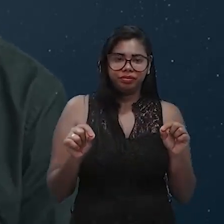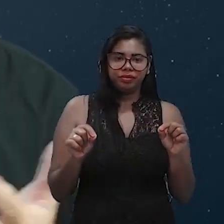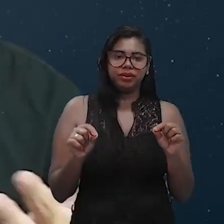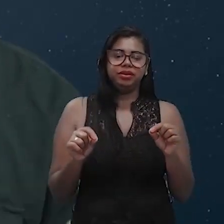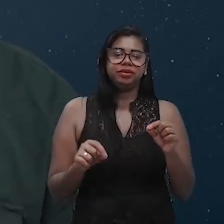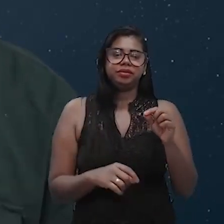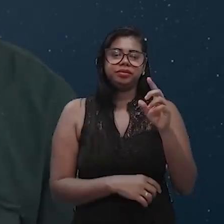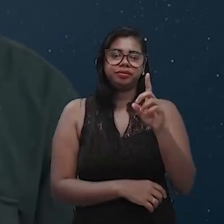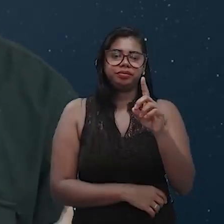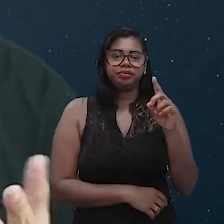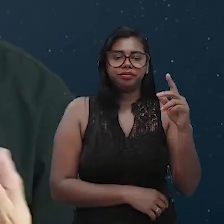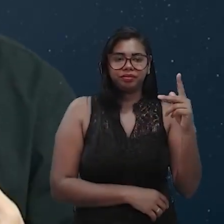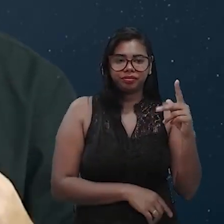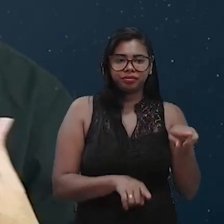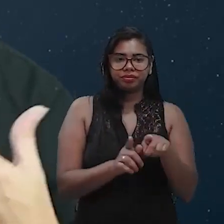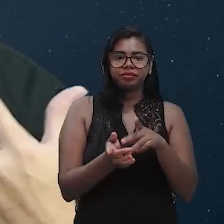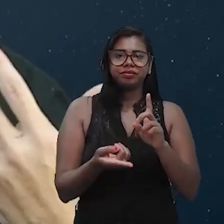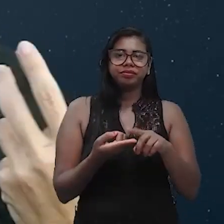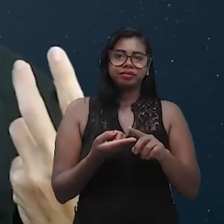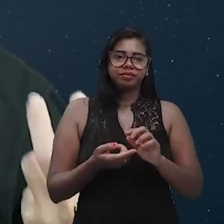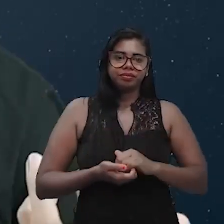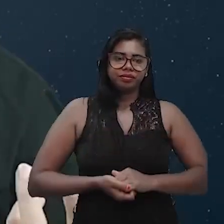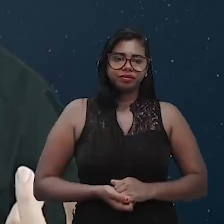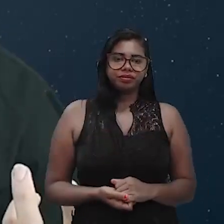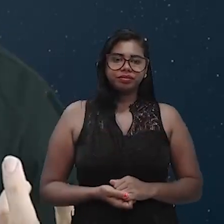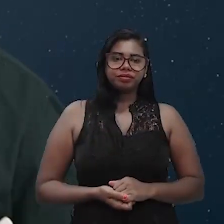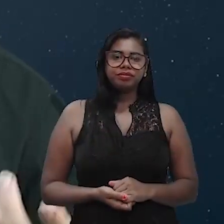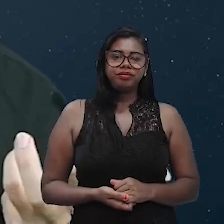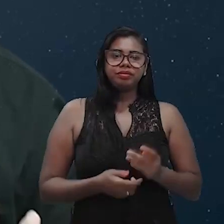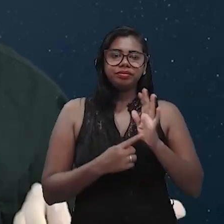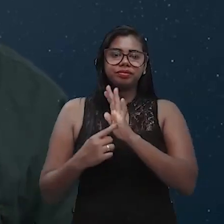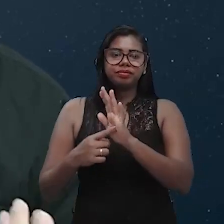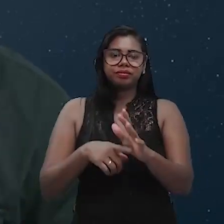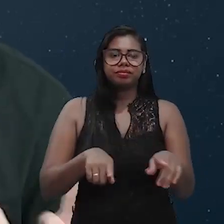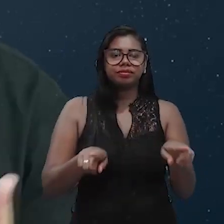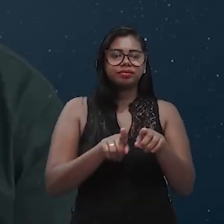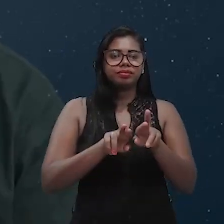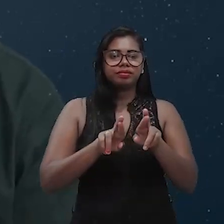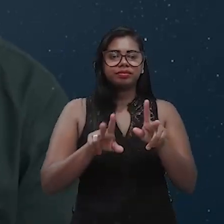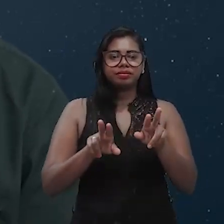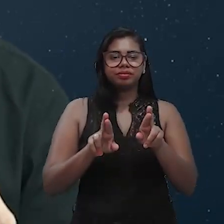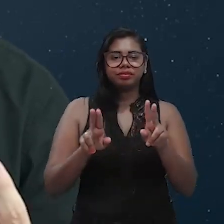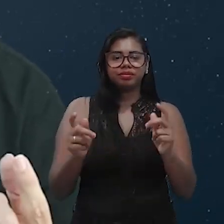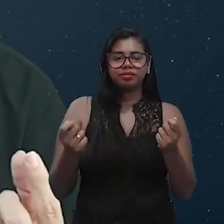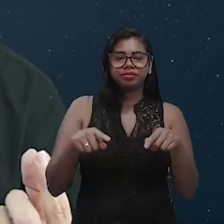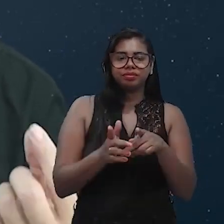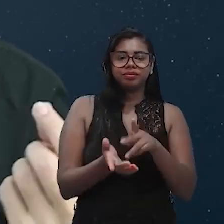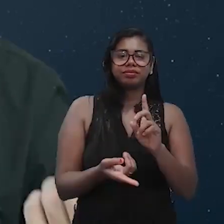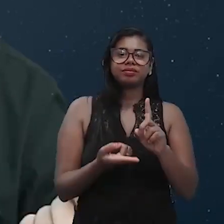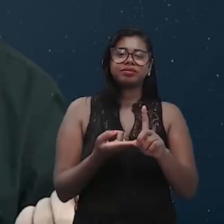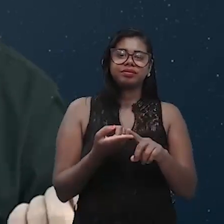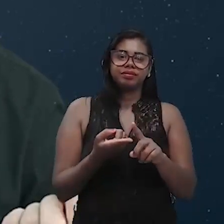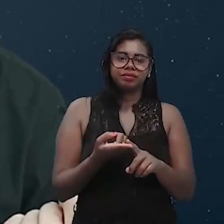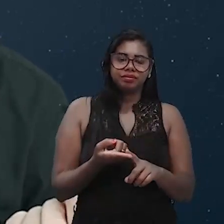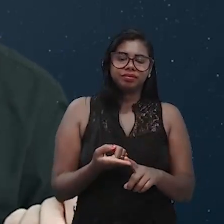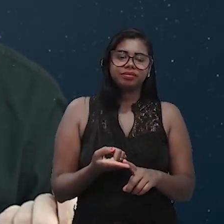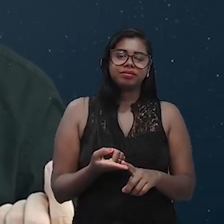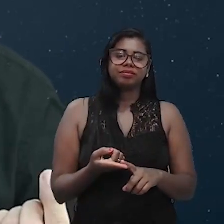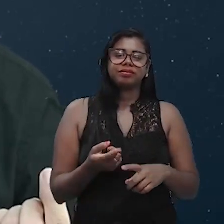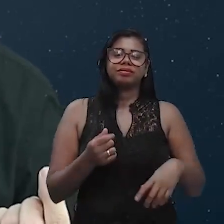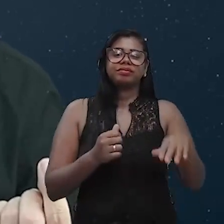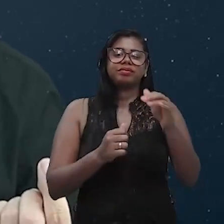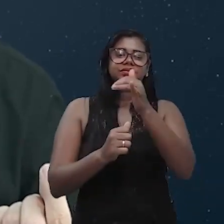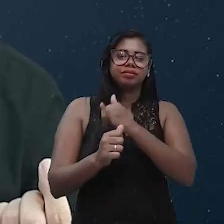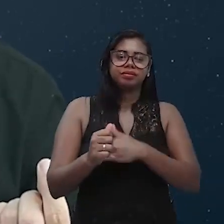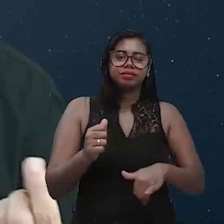é o volts. Então, ao atribuirmos essa diferença de potencial, os elétrons agora vão saber de